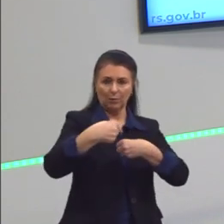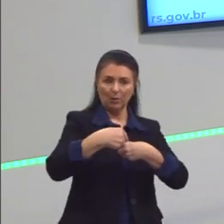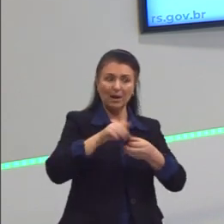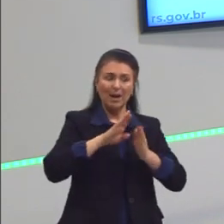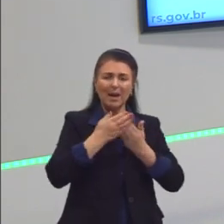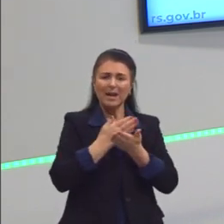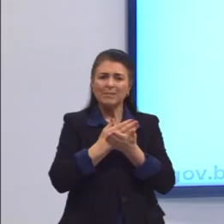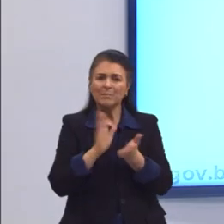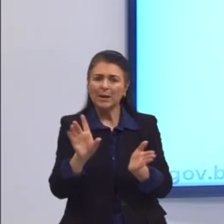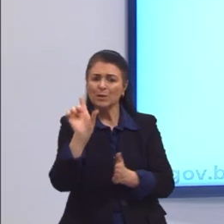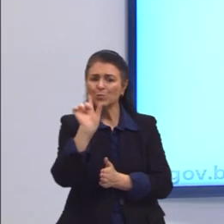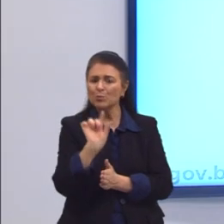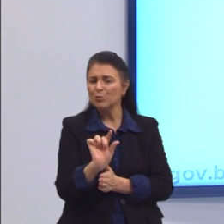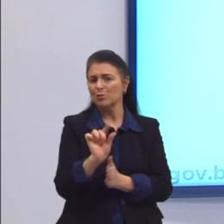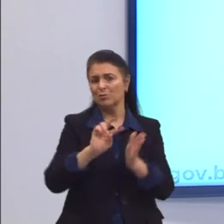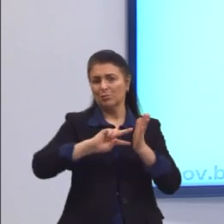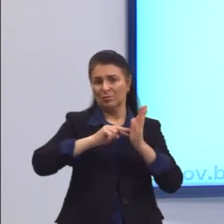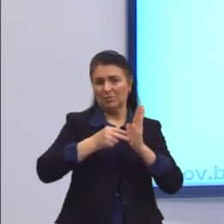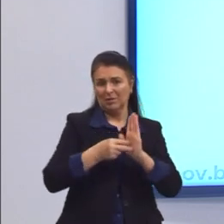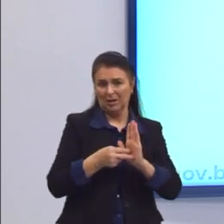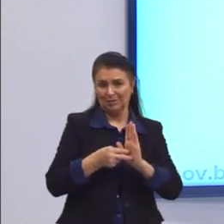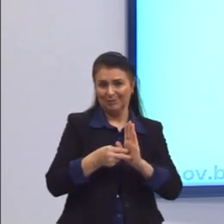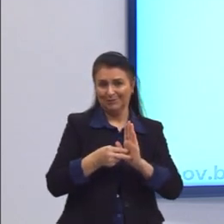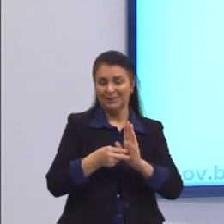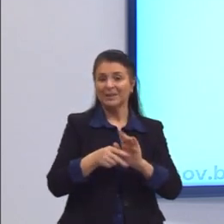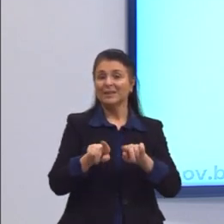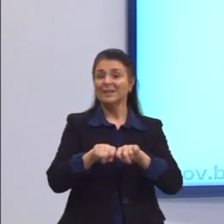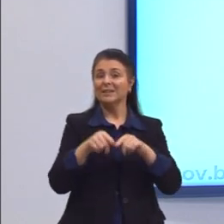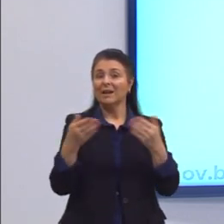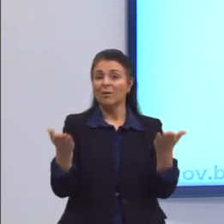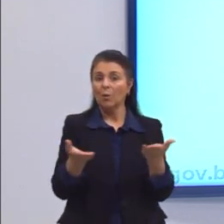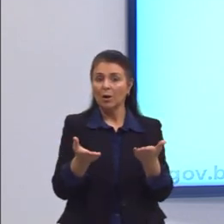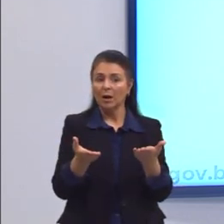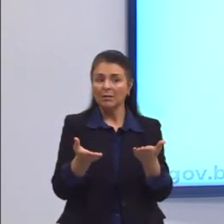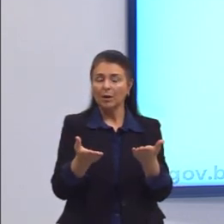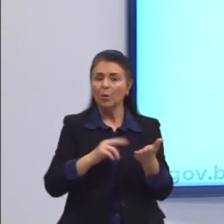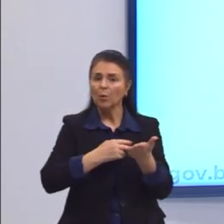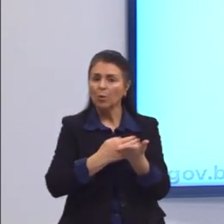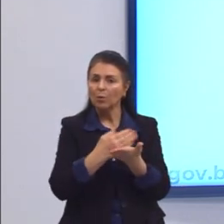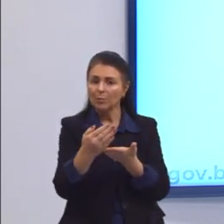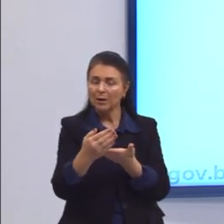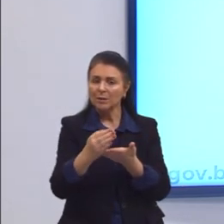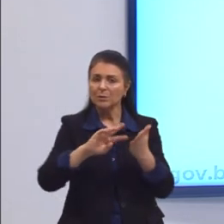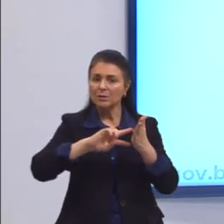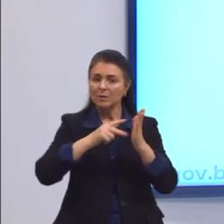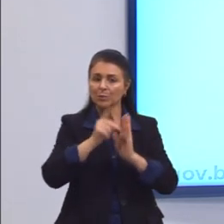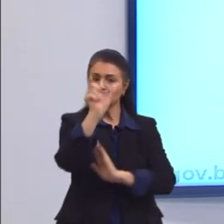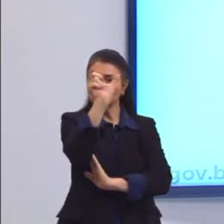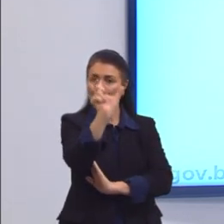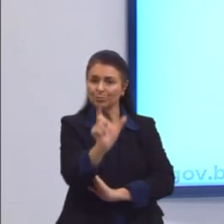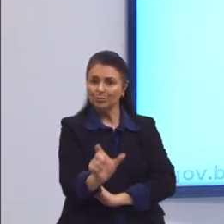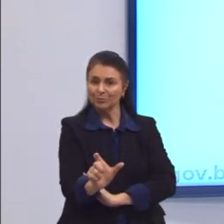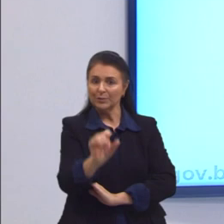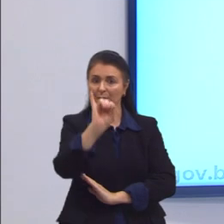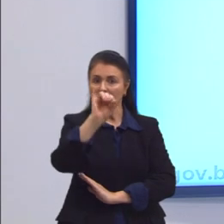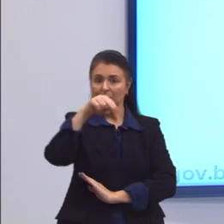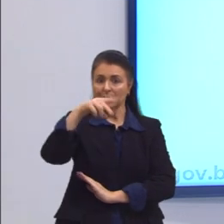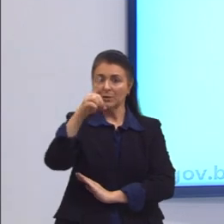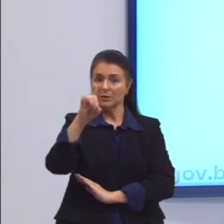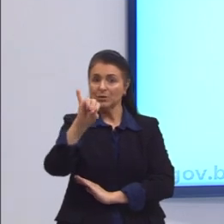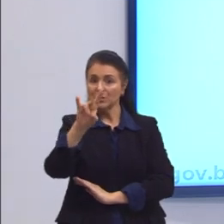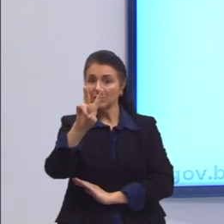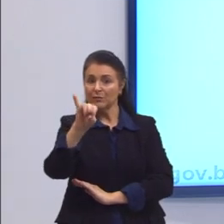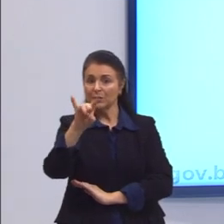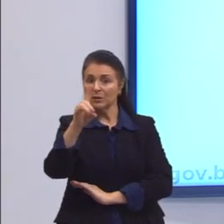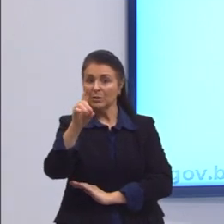o significado e passa a ser o significado centrado no indivíduo. Então, sempre que vocês lembrarem, se aparecer uma questão lá da ética